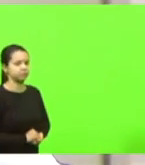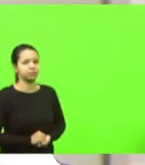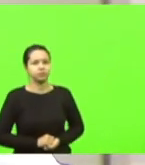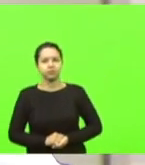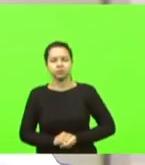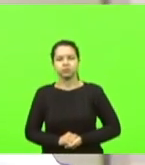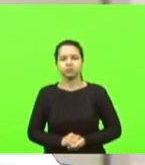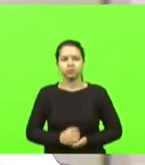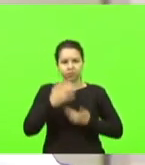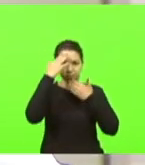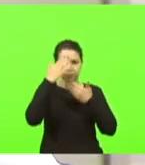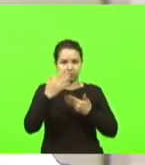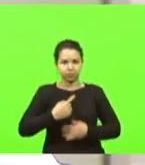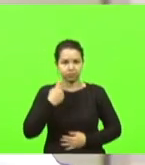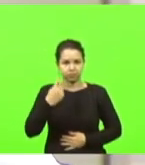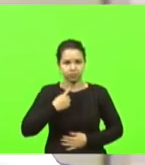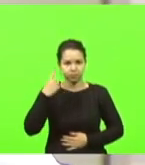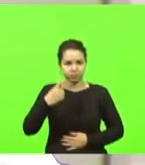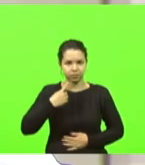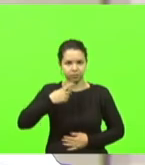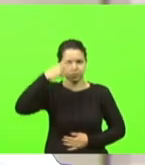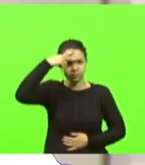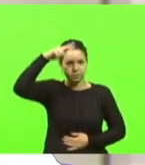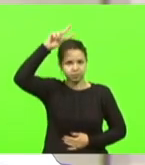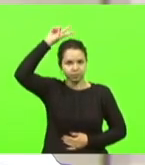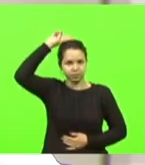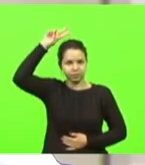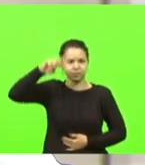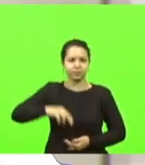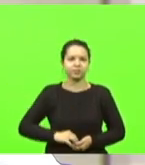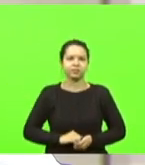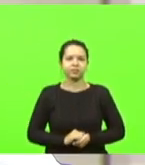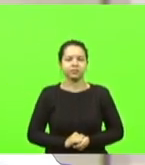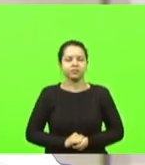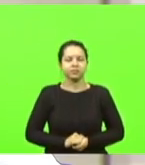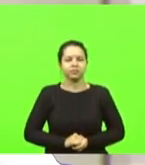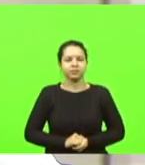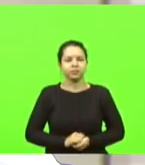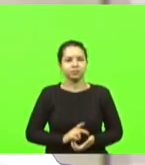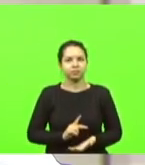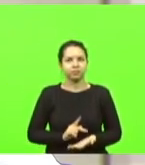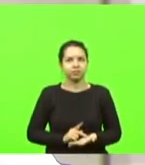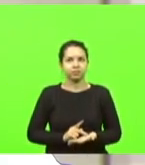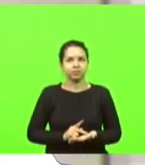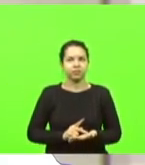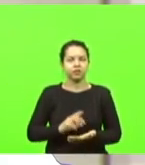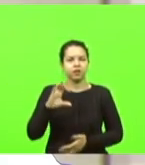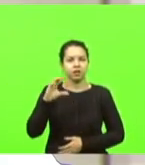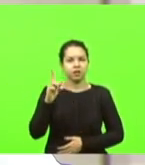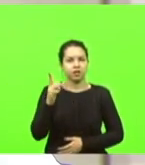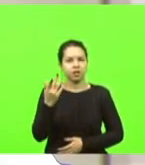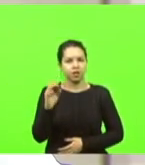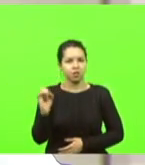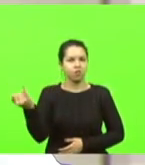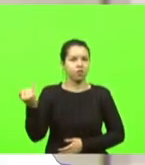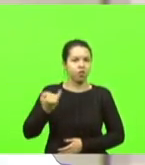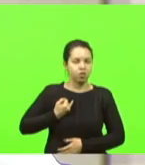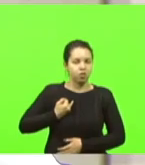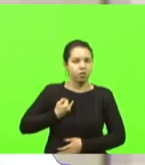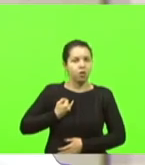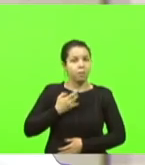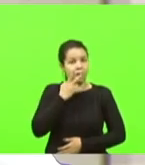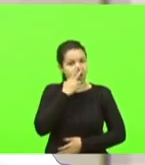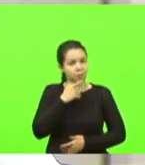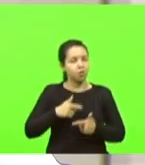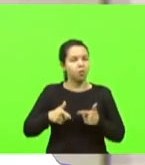Obrigado, deputado Vicente Carro Preso. Na verdade, a Cleo acabou de me falar aqui que parece que o problema